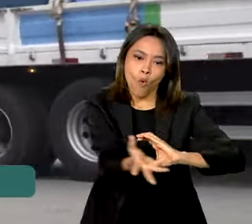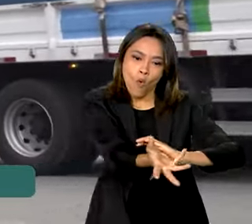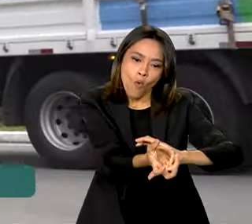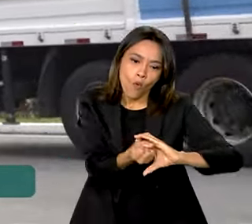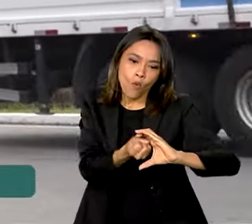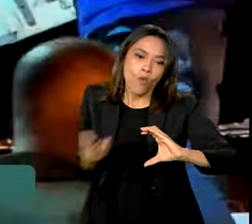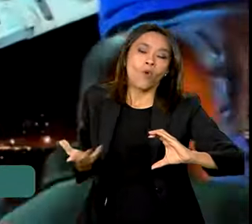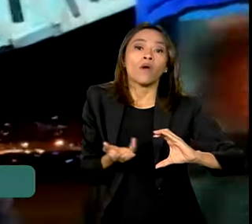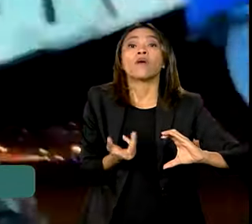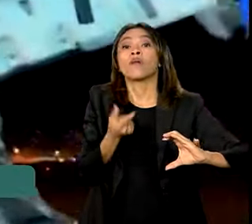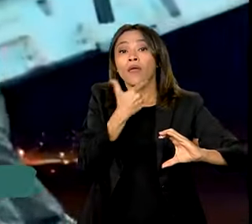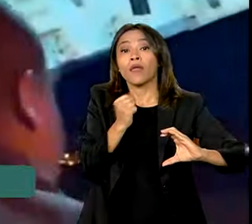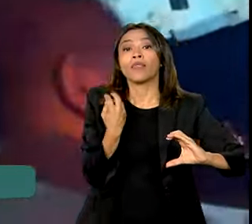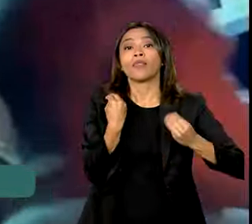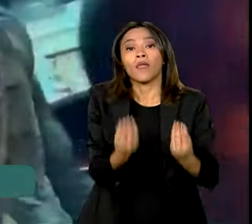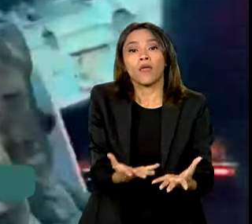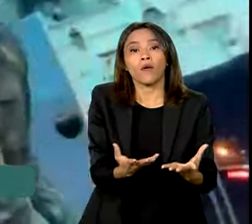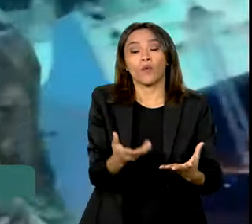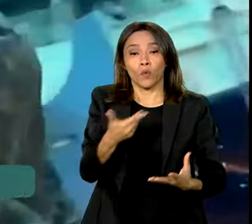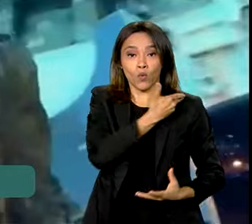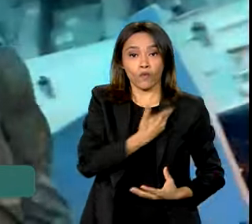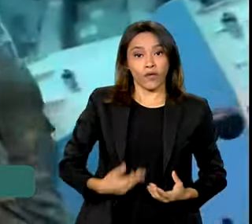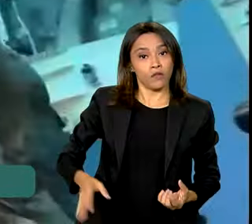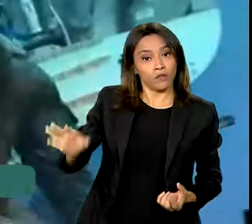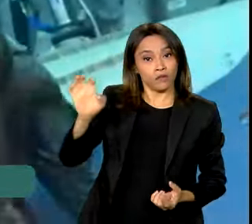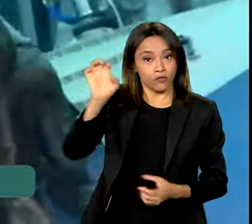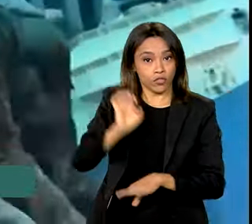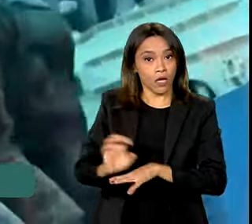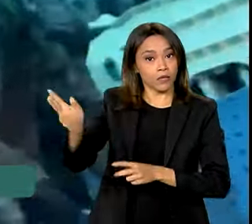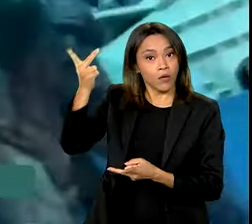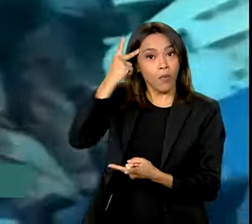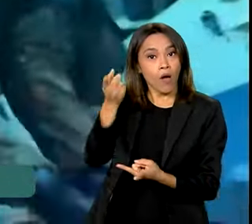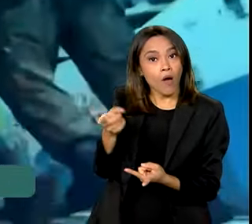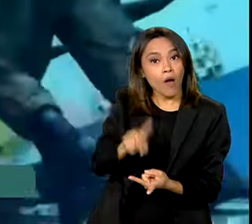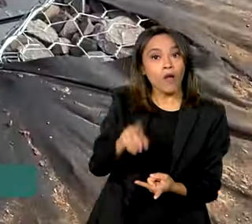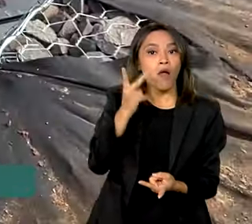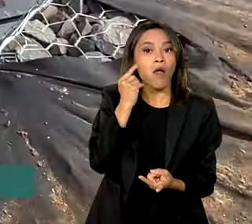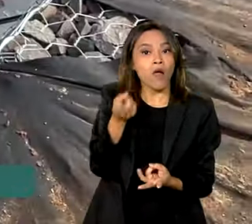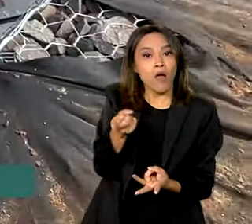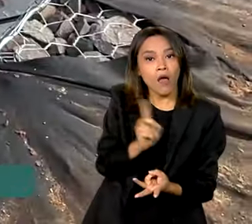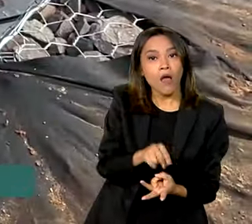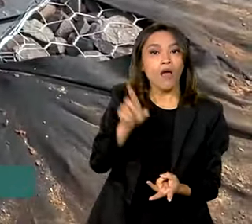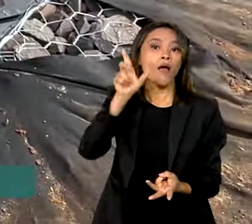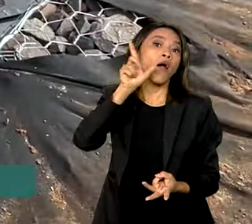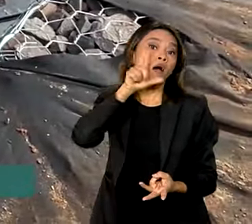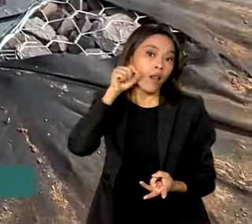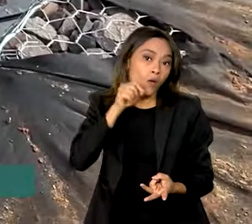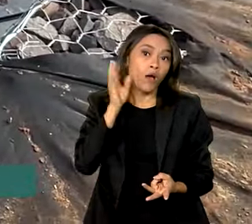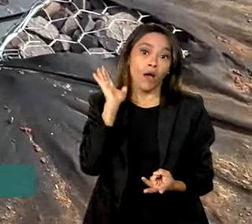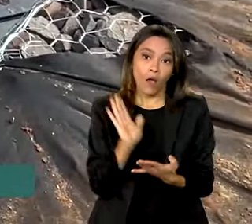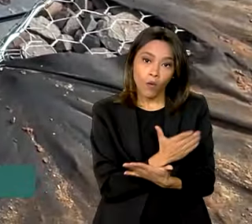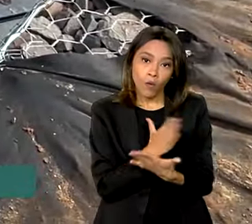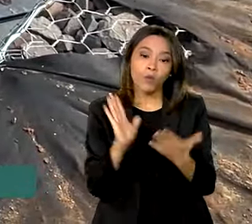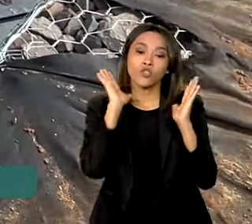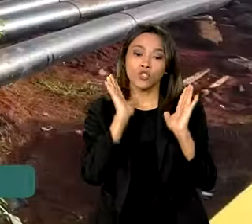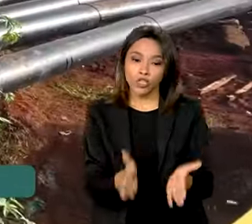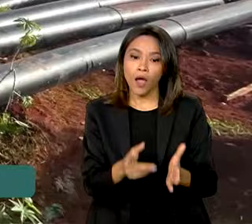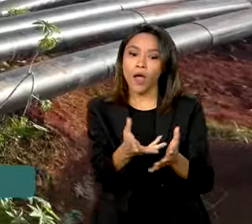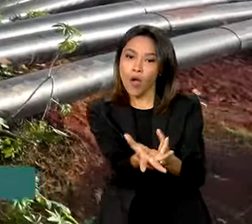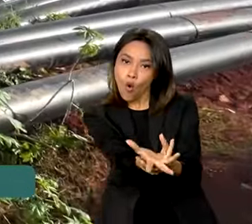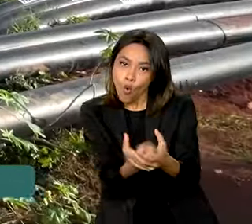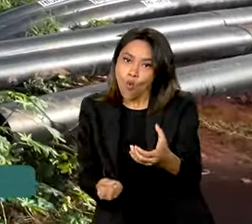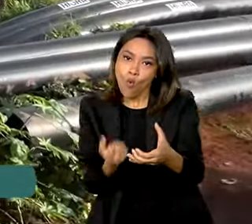pelos governos estaduais de São Paulo, Ceará e Alagoas. Algumas já estão em funcionamento